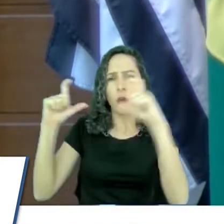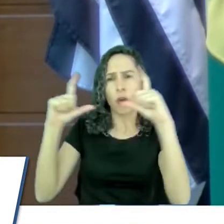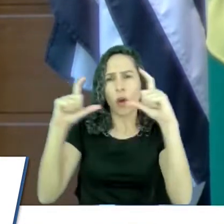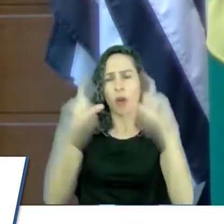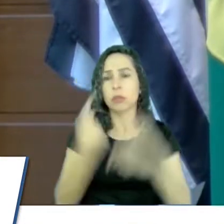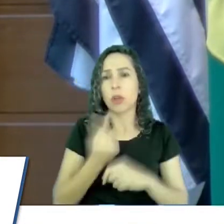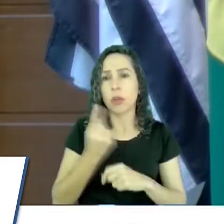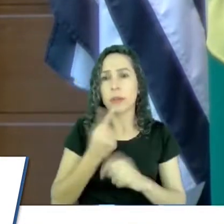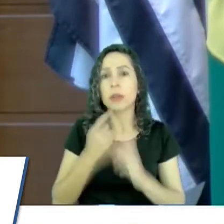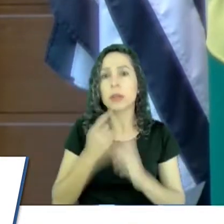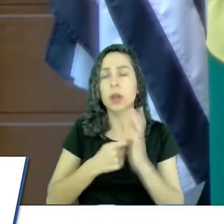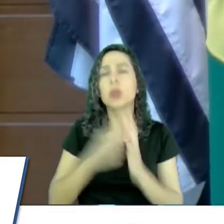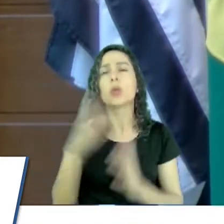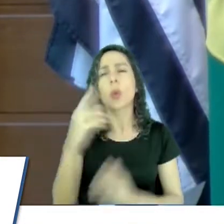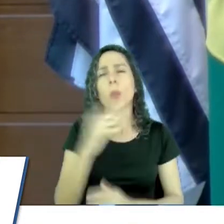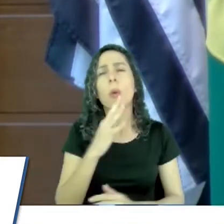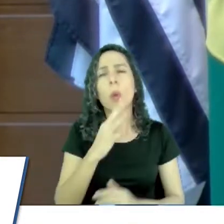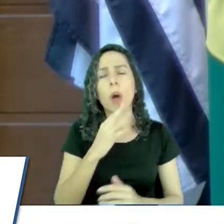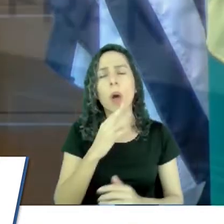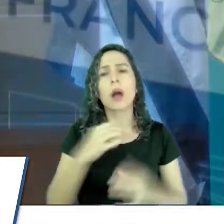conhecido. Ele é pessoa honesta.